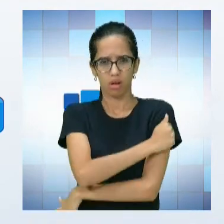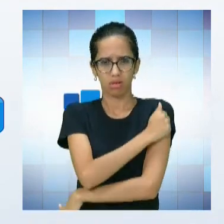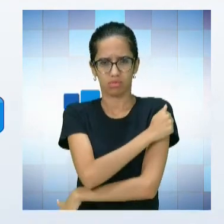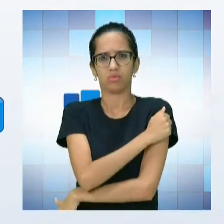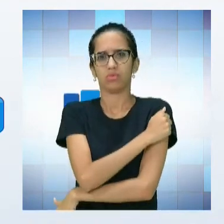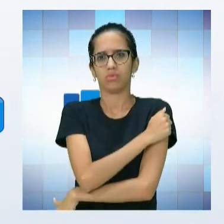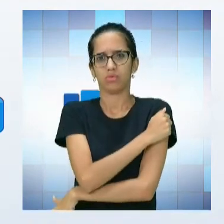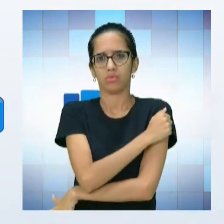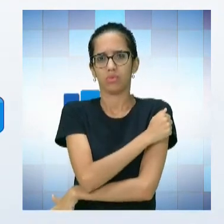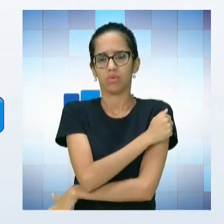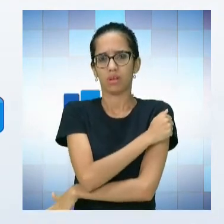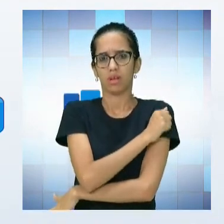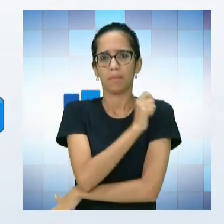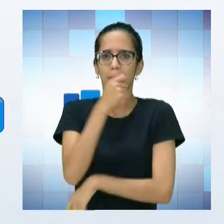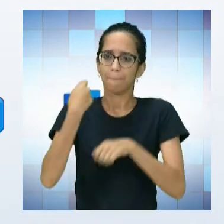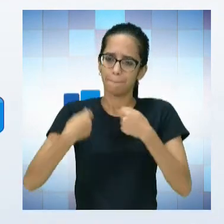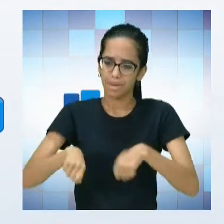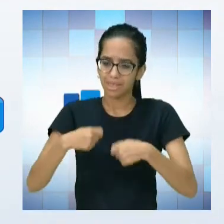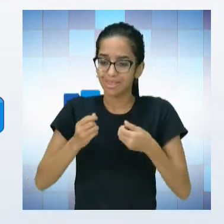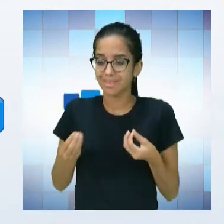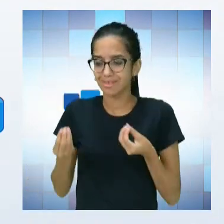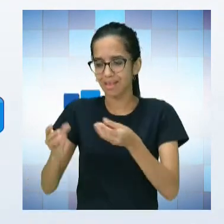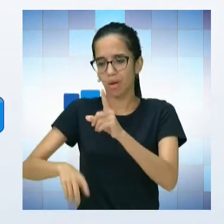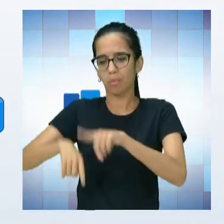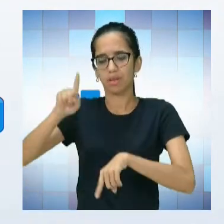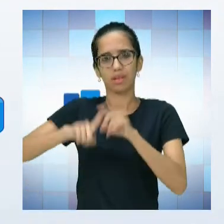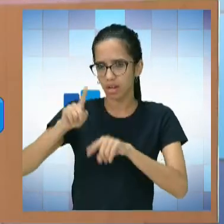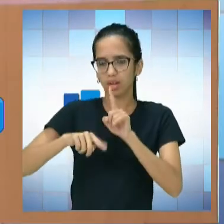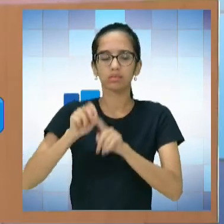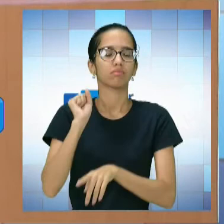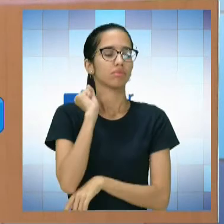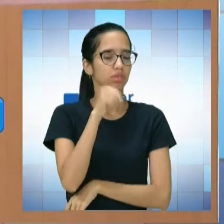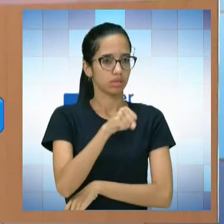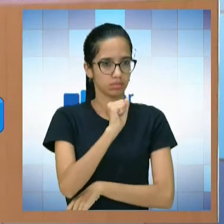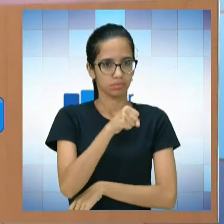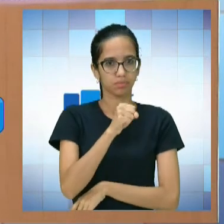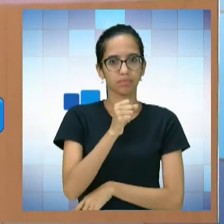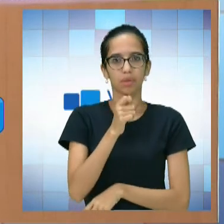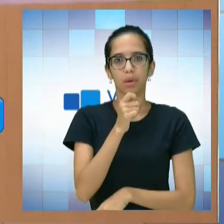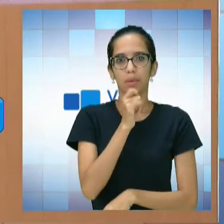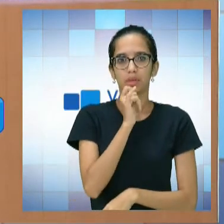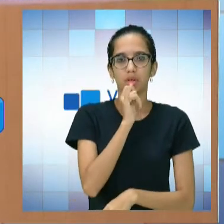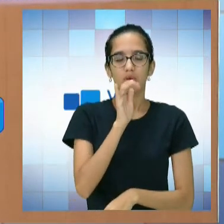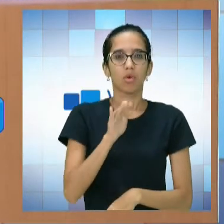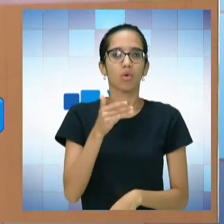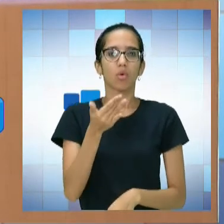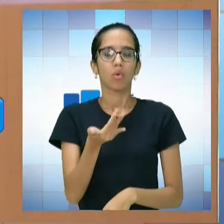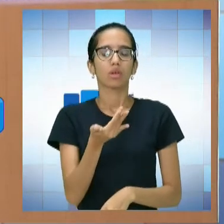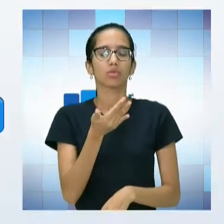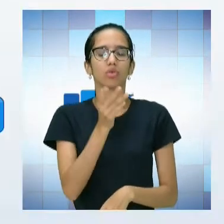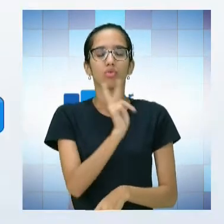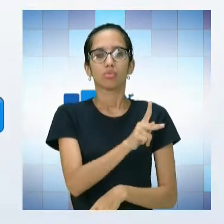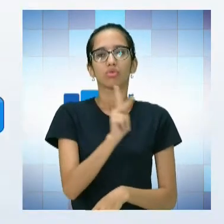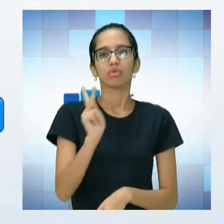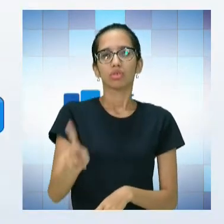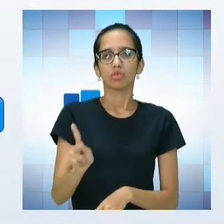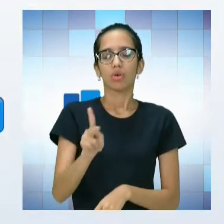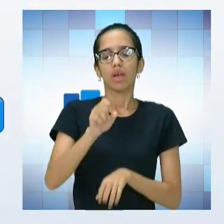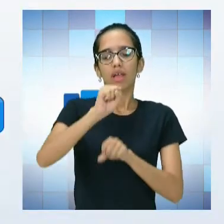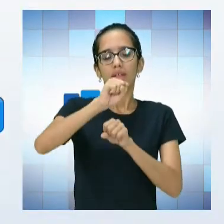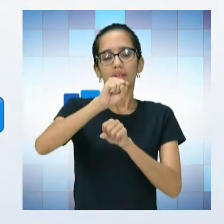daquilo que está sendo ensinado, tem que ser disponibilizado para o aluno, já que ele não enxerga. Quando o professor está explicando, por exemplo, as operações fundamentais,